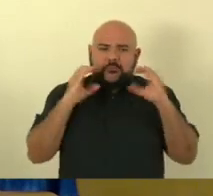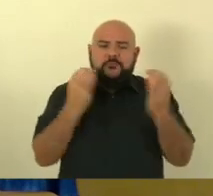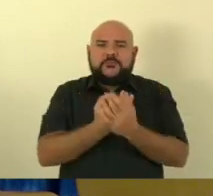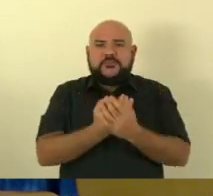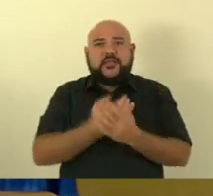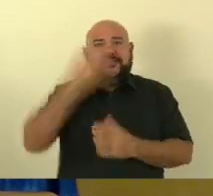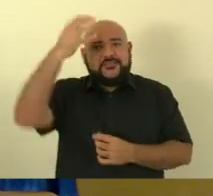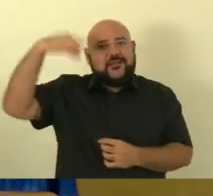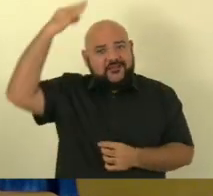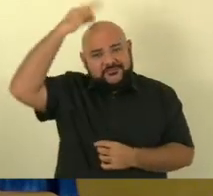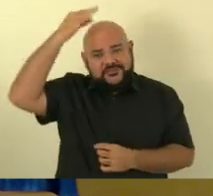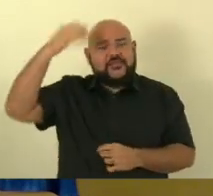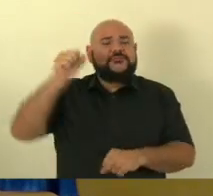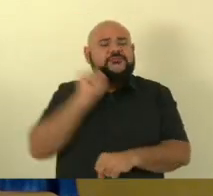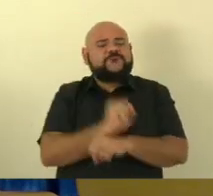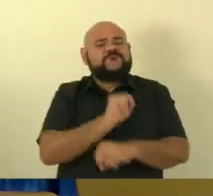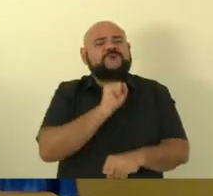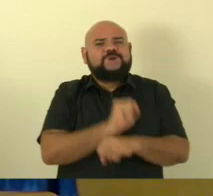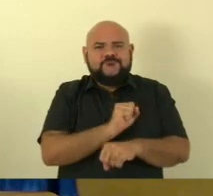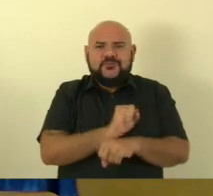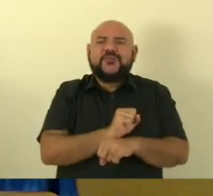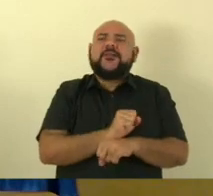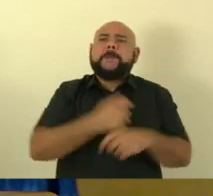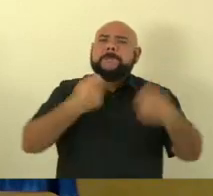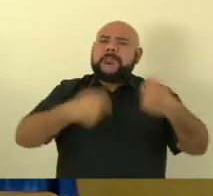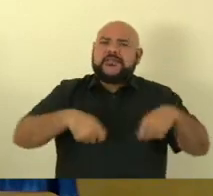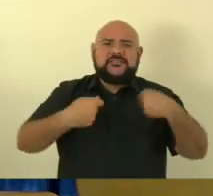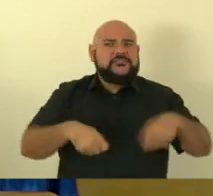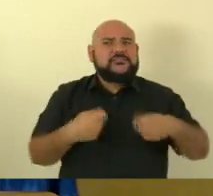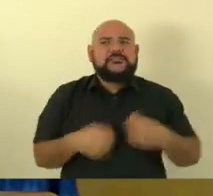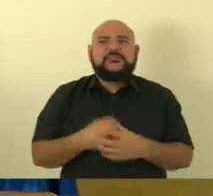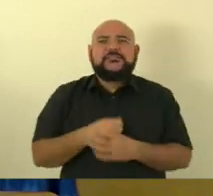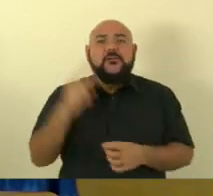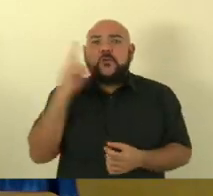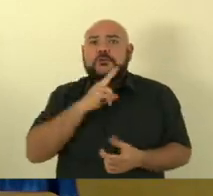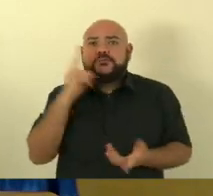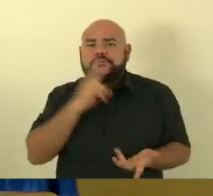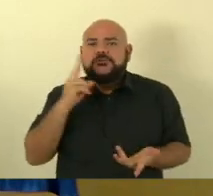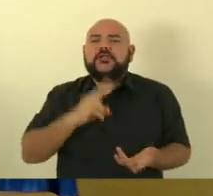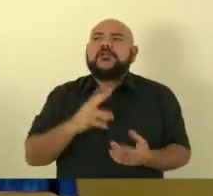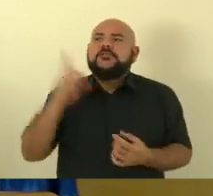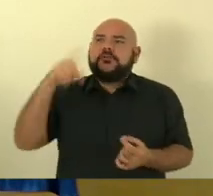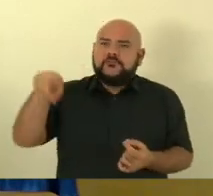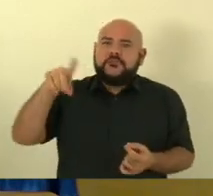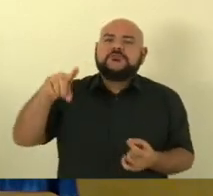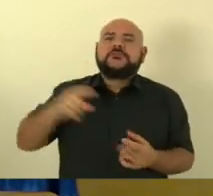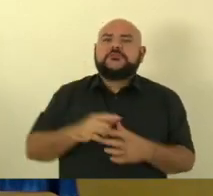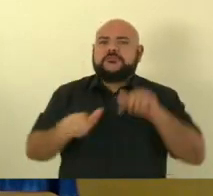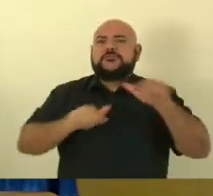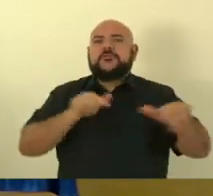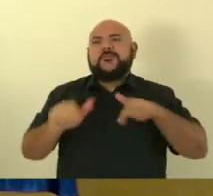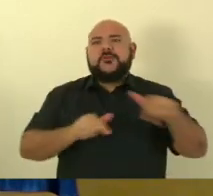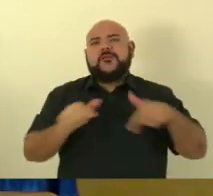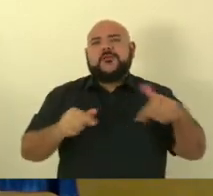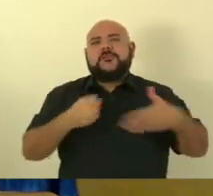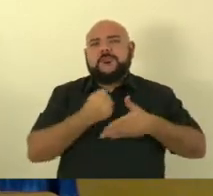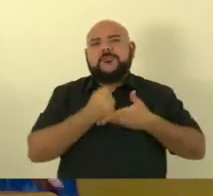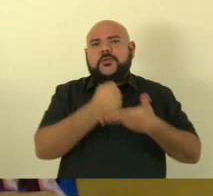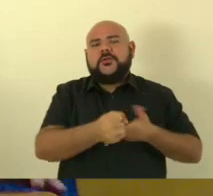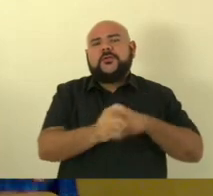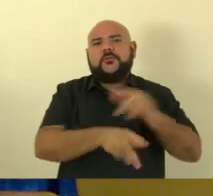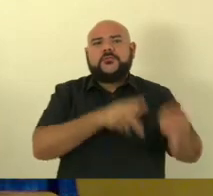ela espera ansiosamente pelos relevantes serviços prestados por vocês em todo o território capixaba